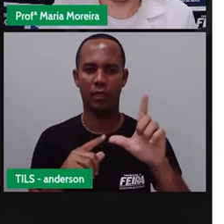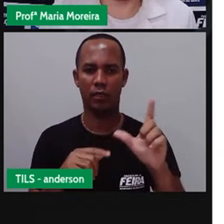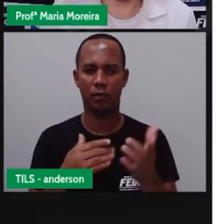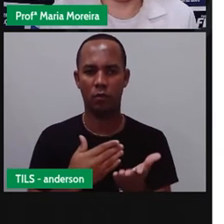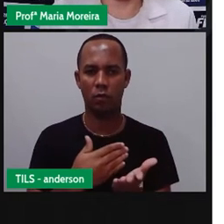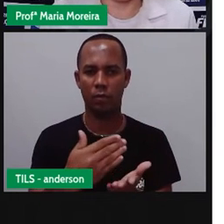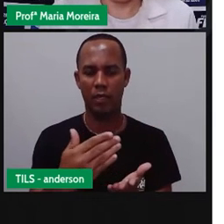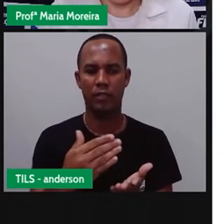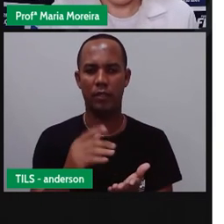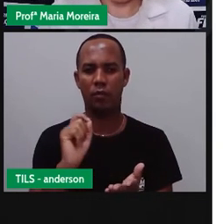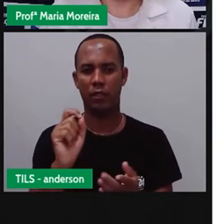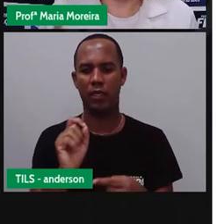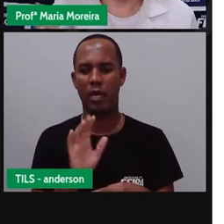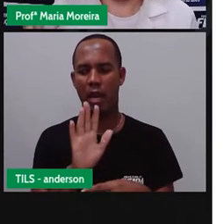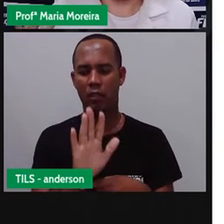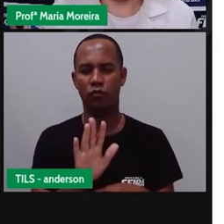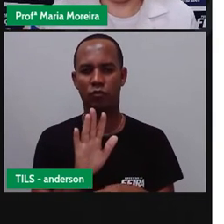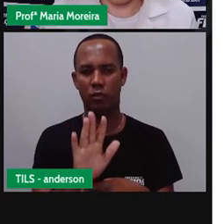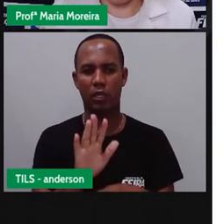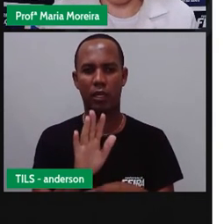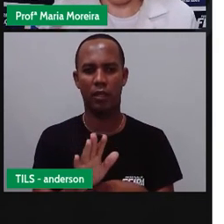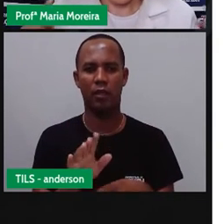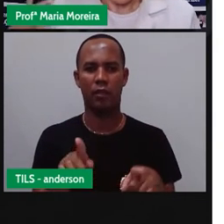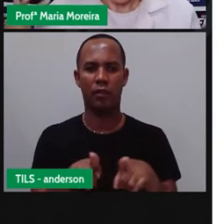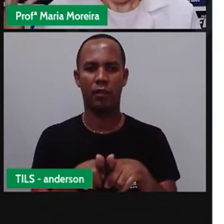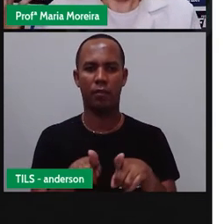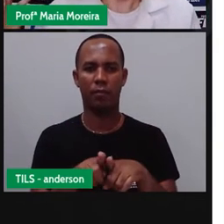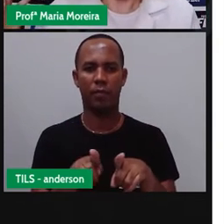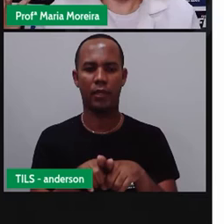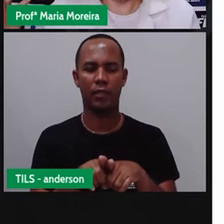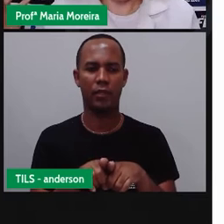palavras para ajudar o quê? Abrir a vogal, ó.